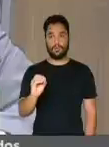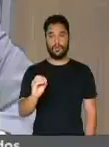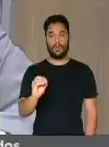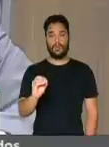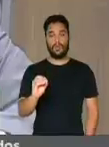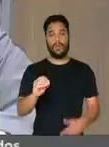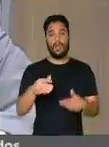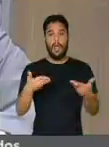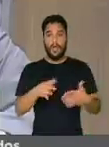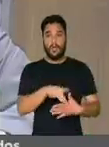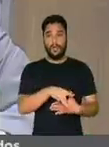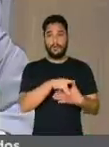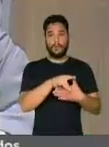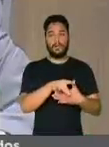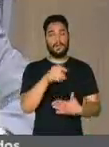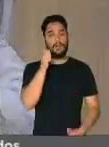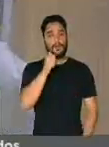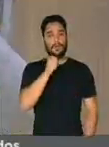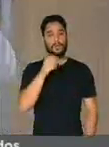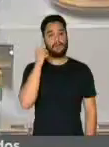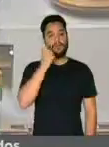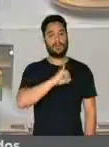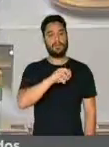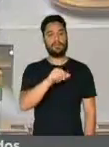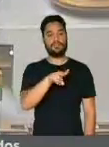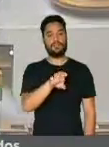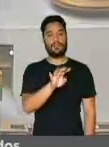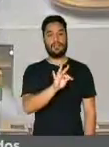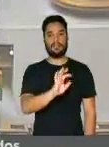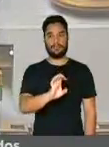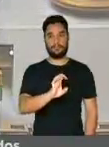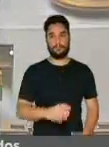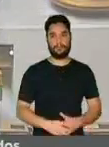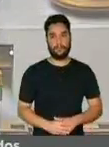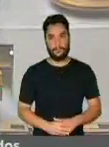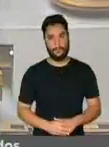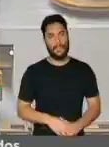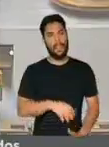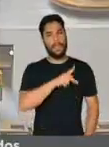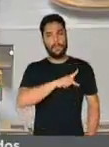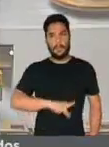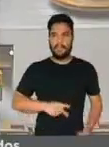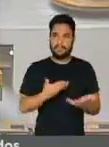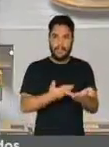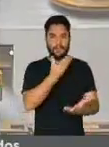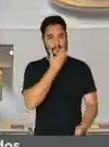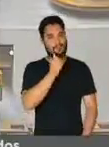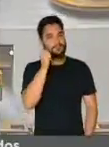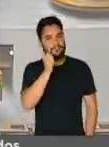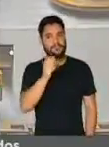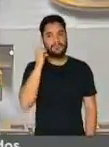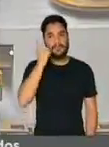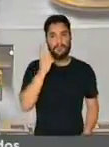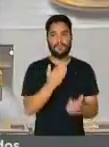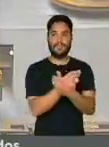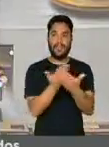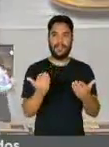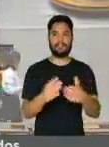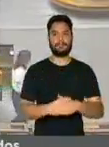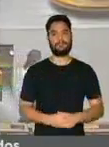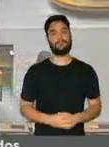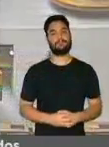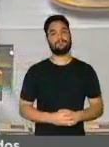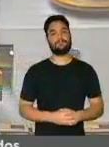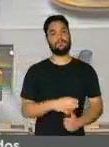Sim, prorrogáveis, deputada Janélia de Capiberi. Sr. Presidente, senhores e senhoras parlamentares, a